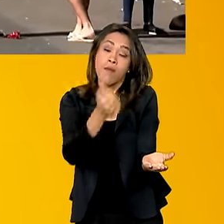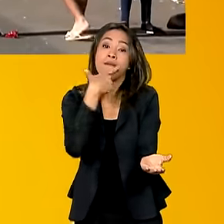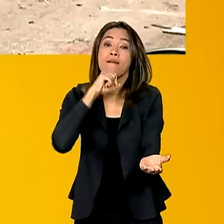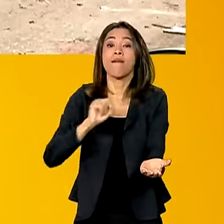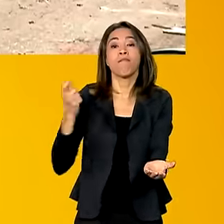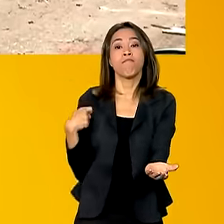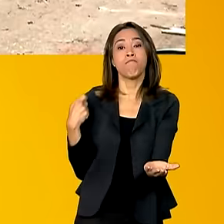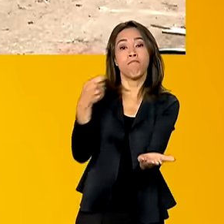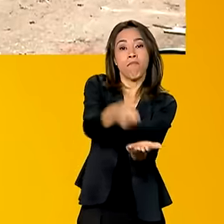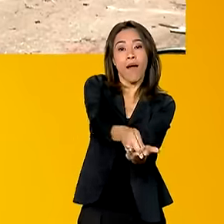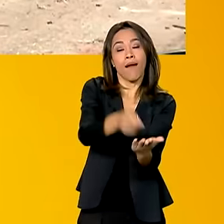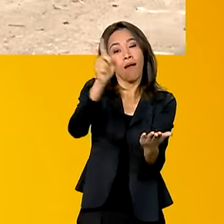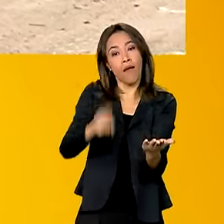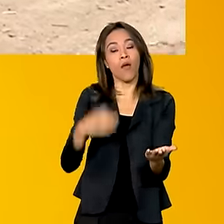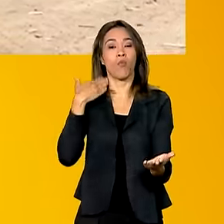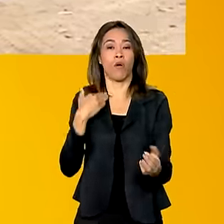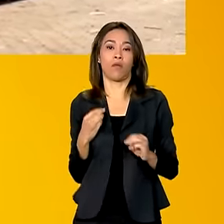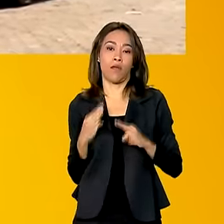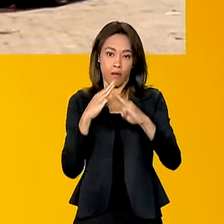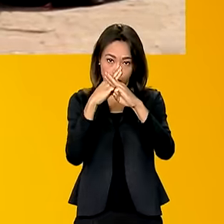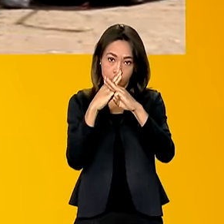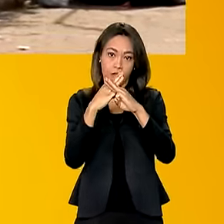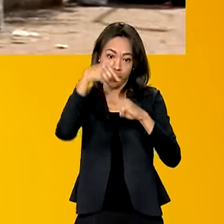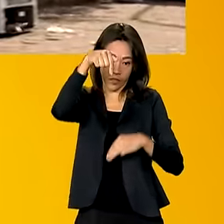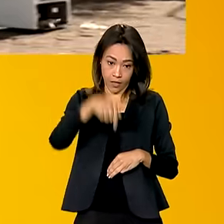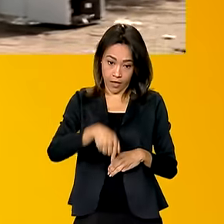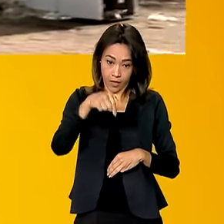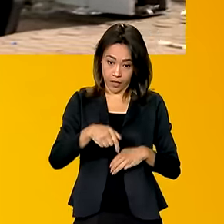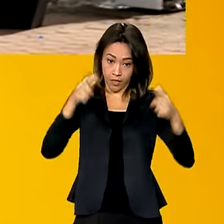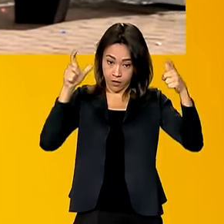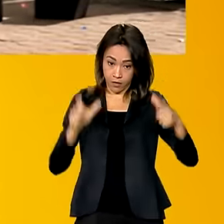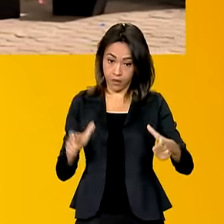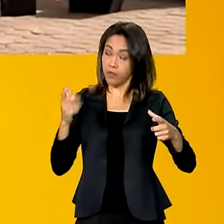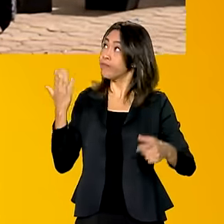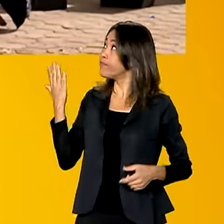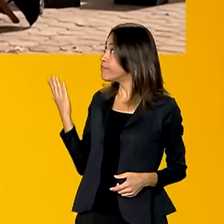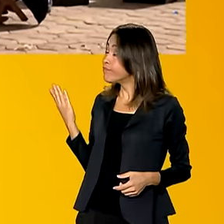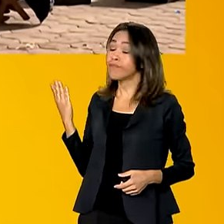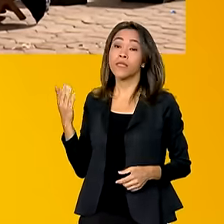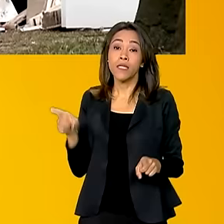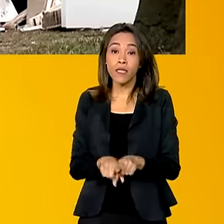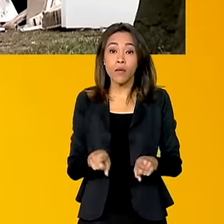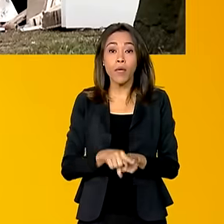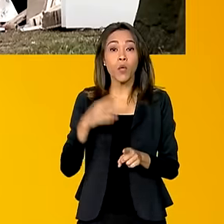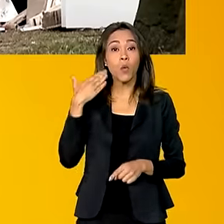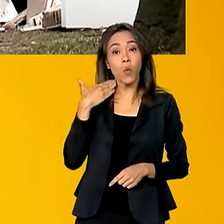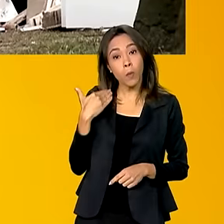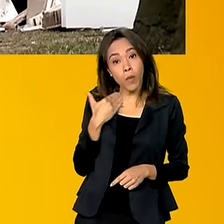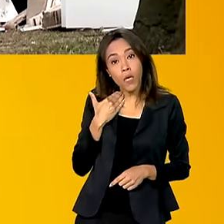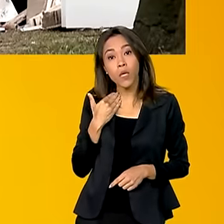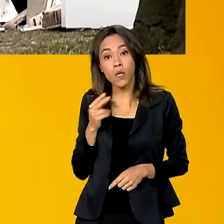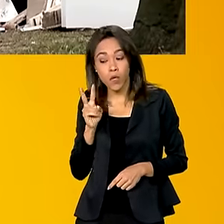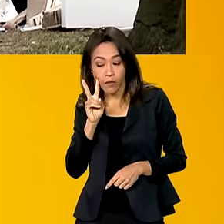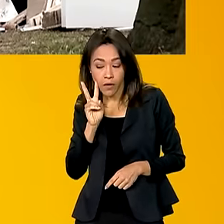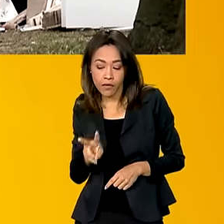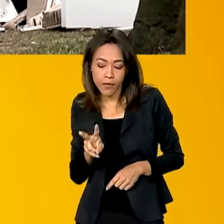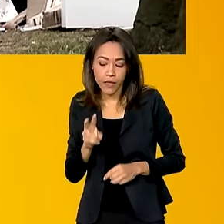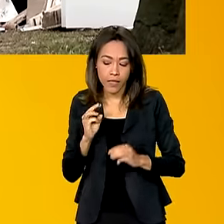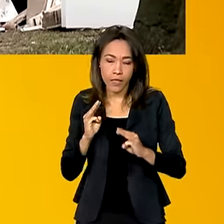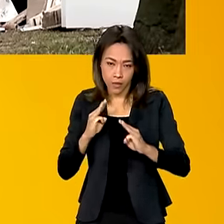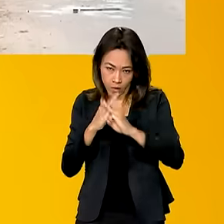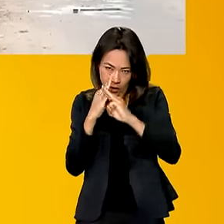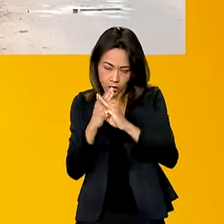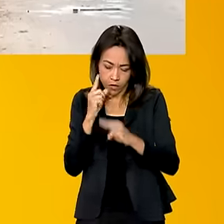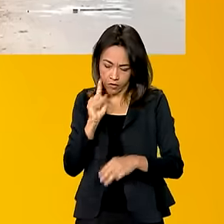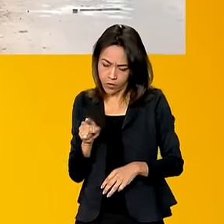fazer o pagamento é a Caixa Econômica Federal, aqui onde nós estamos, e o próprio banco vai identificar. Se essa pessoa